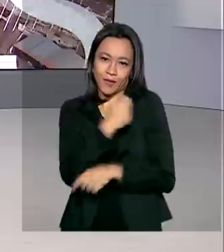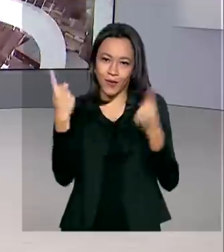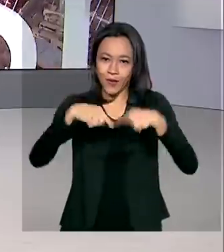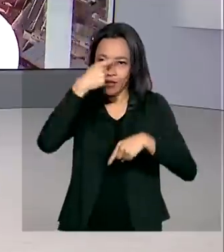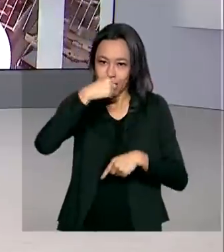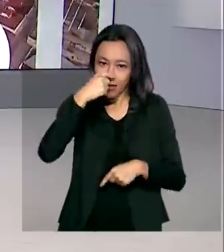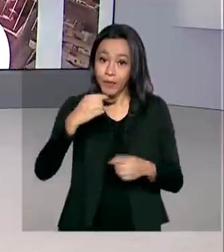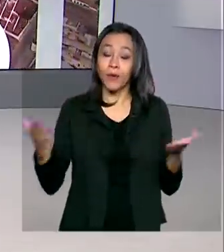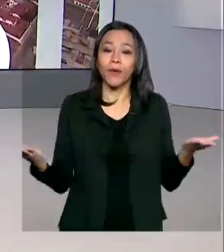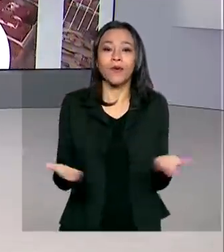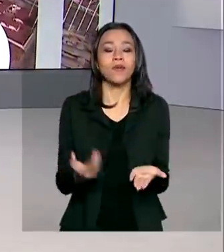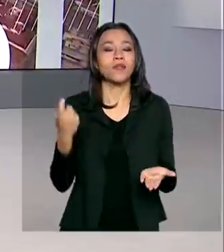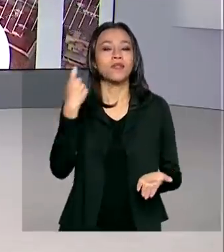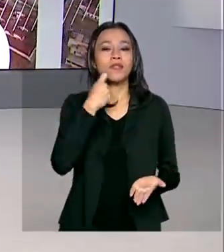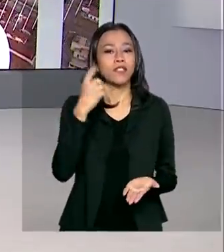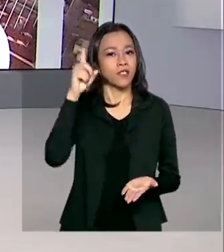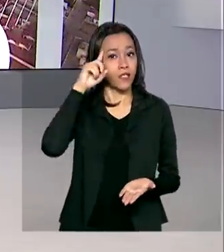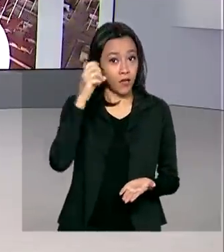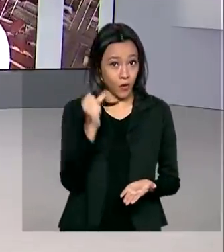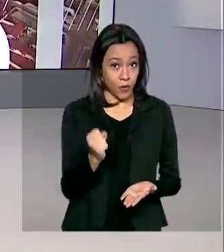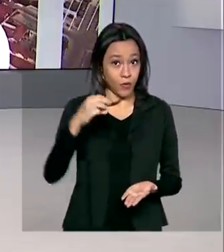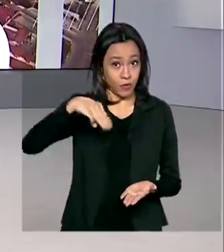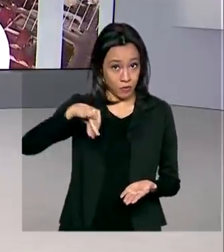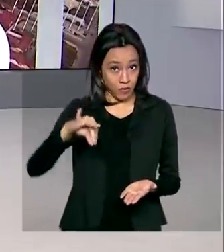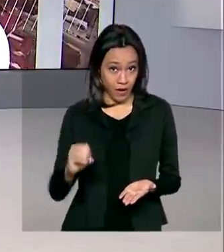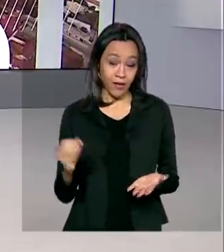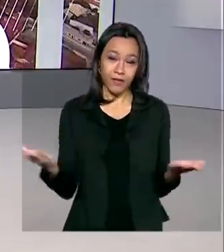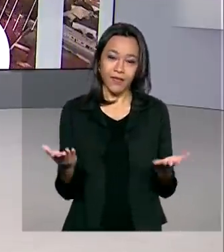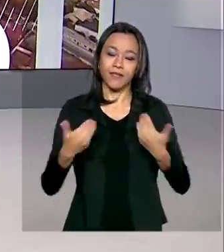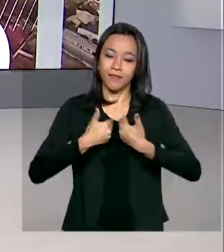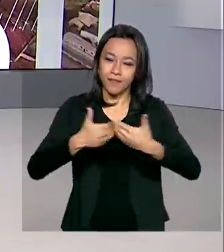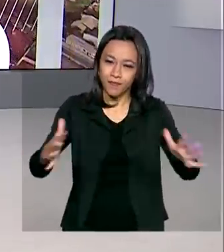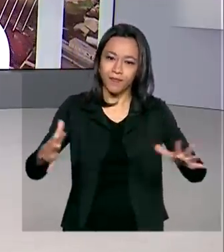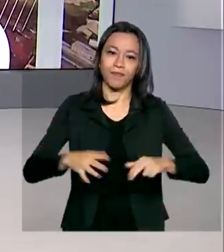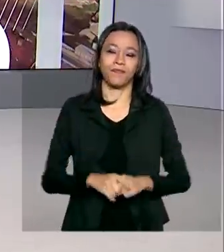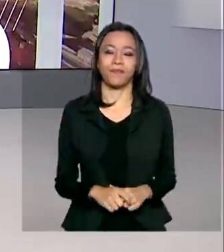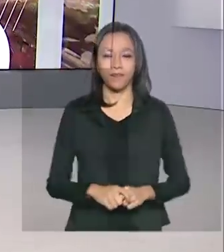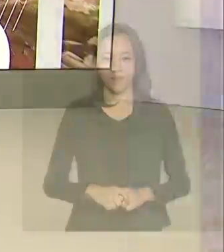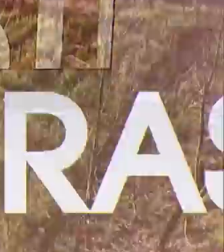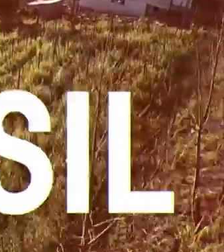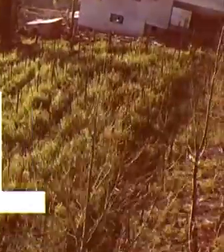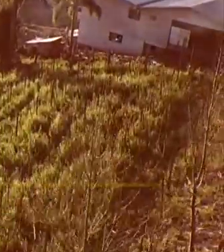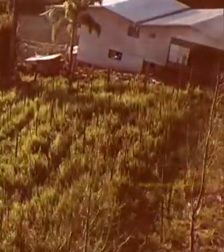Hoje é sexta-feira, 8 de maio. O Brasil em Dia começa agora.